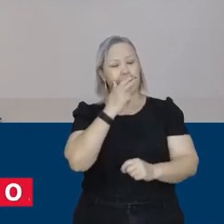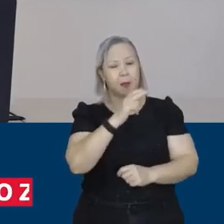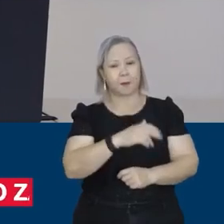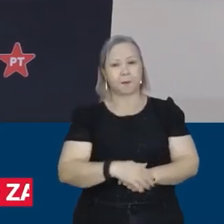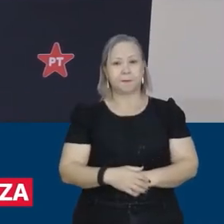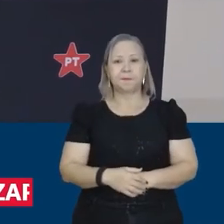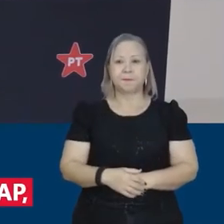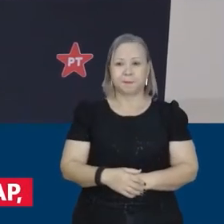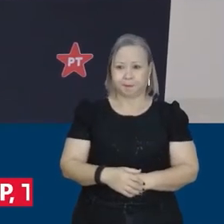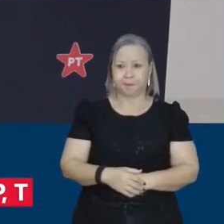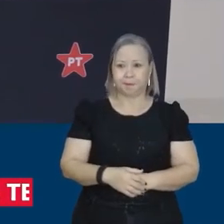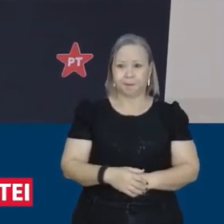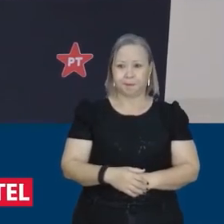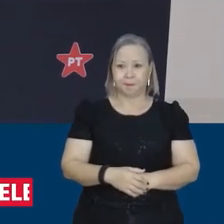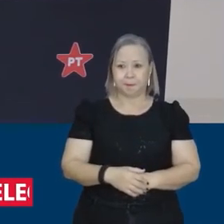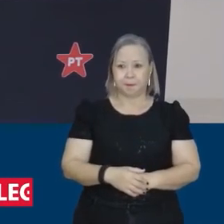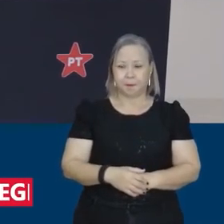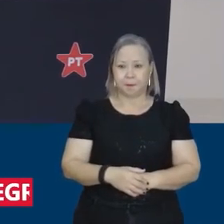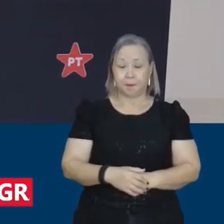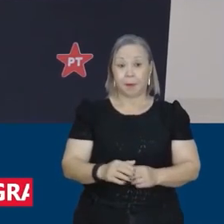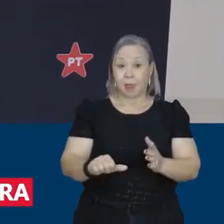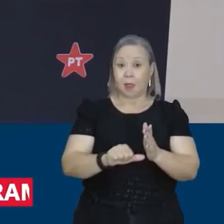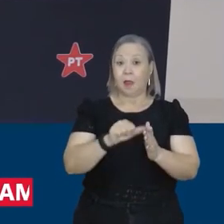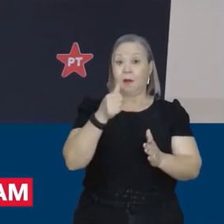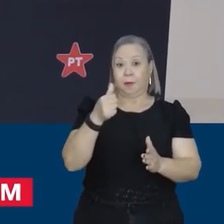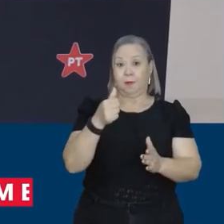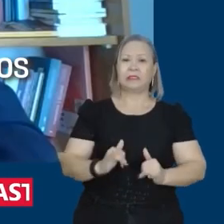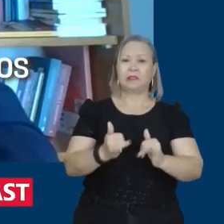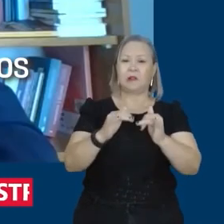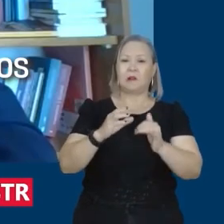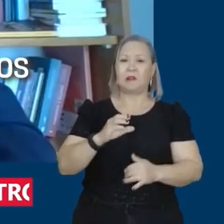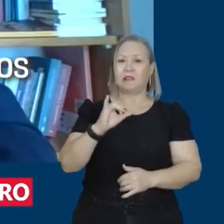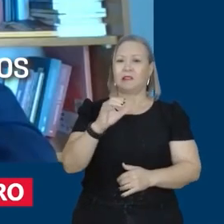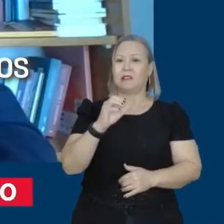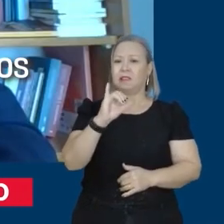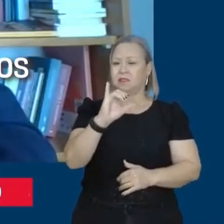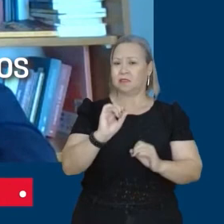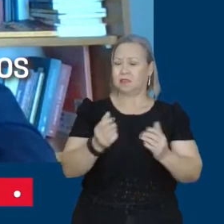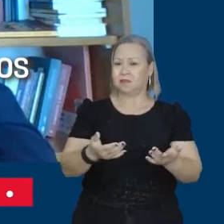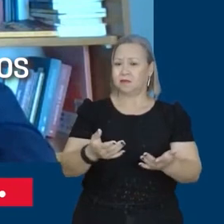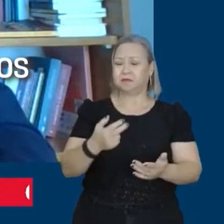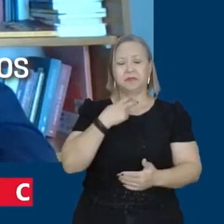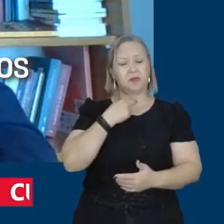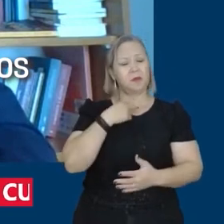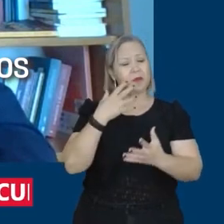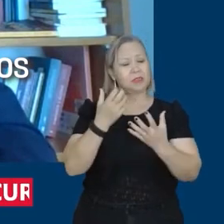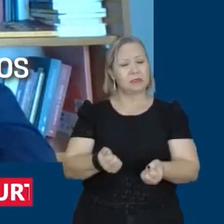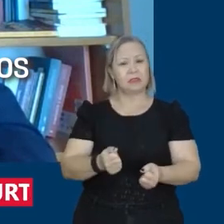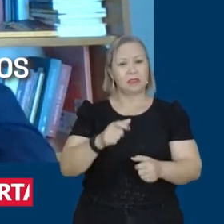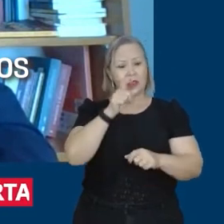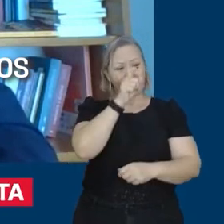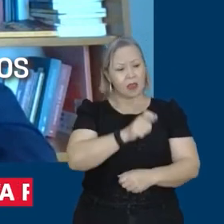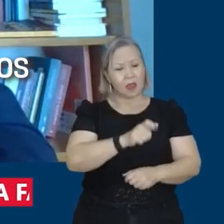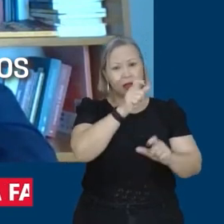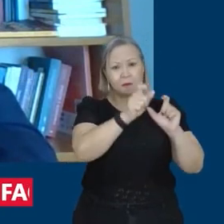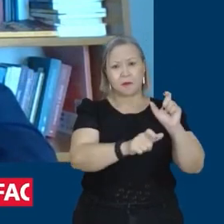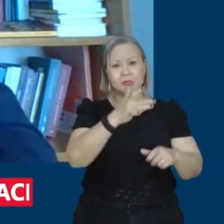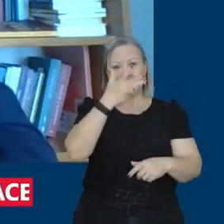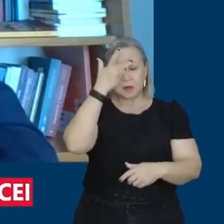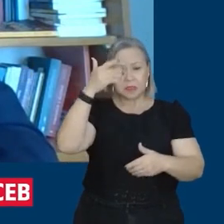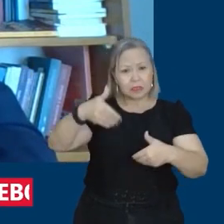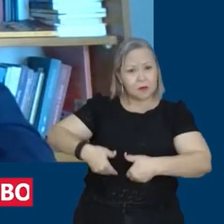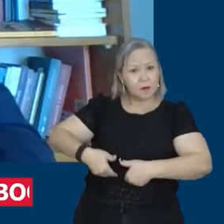Primeiro, nós temos que ter muito clama de que a fome é inaceitável. Nós não podemos aceitar seres humanos passando fome.